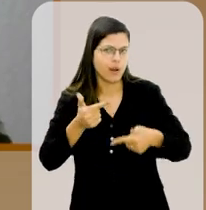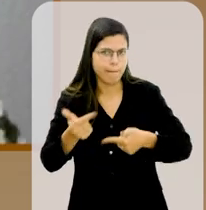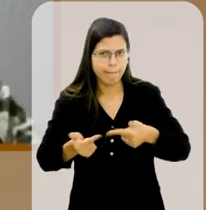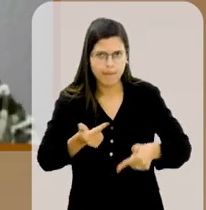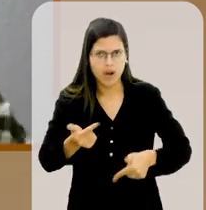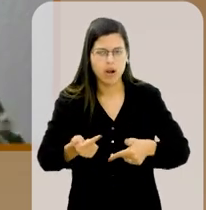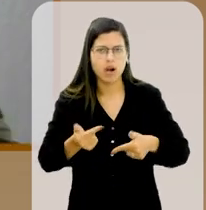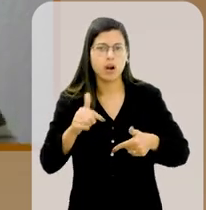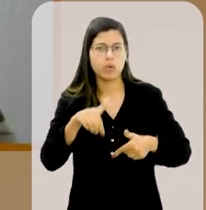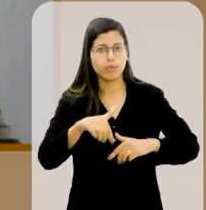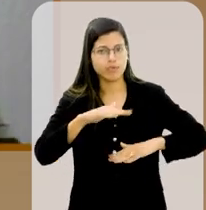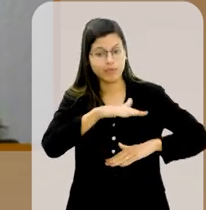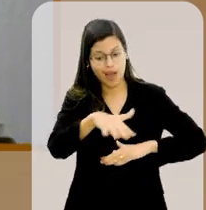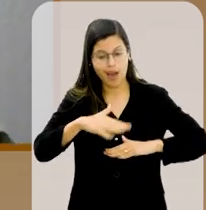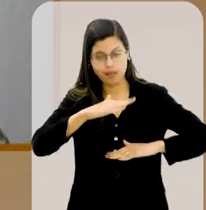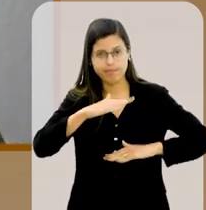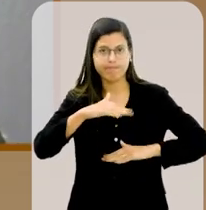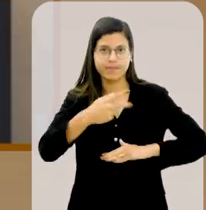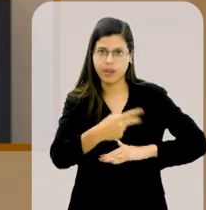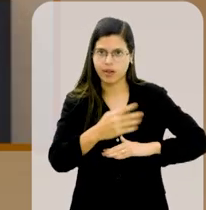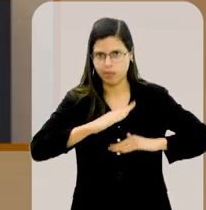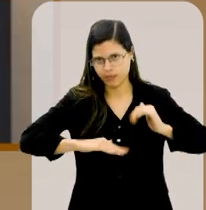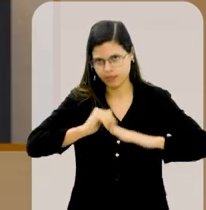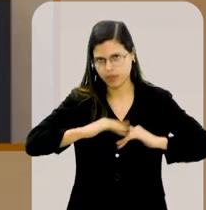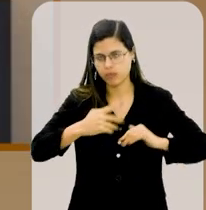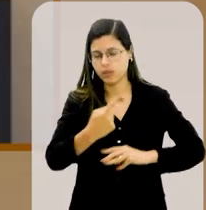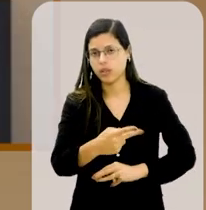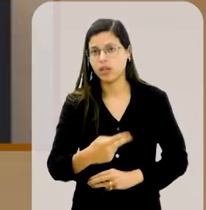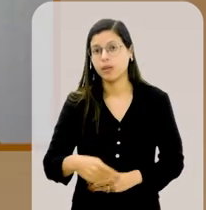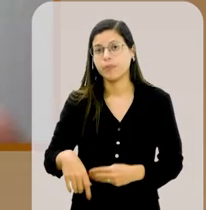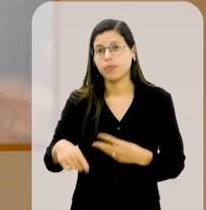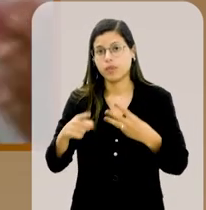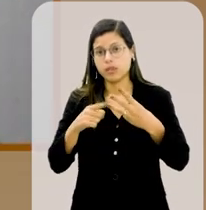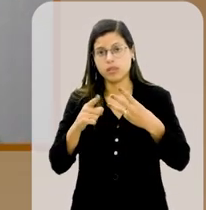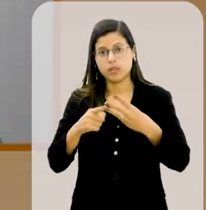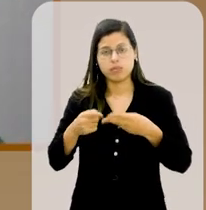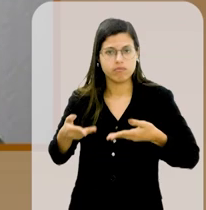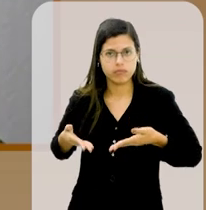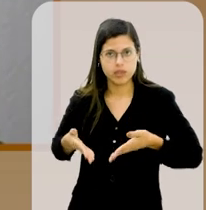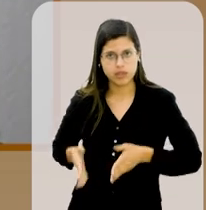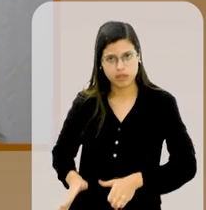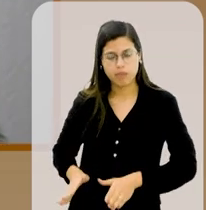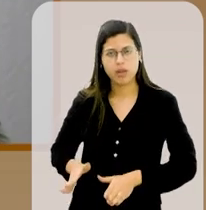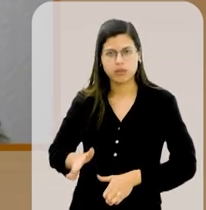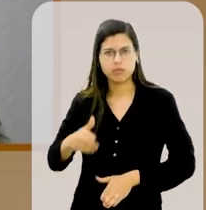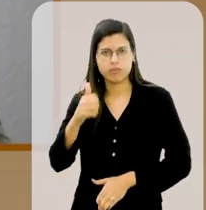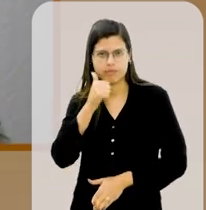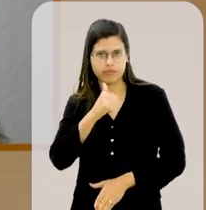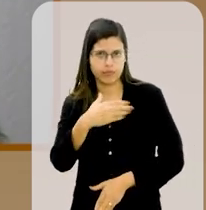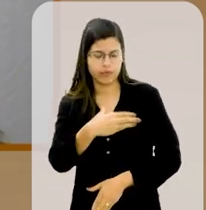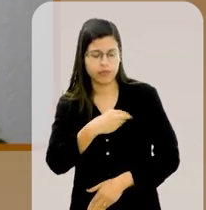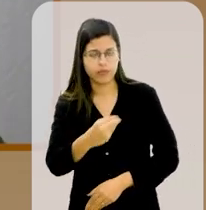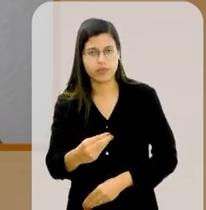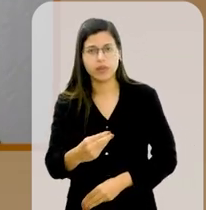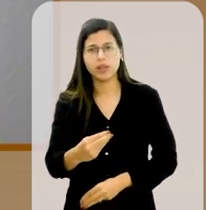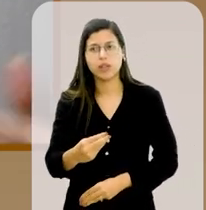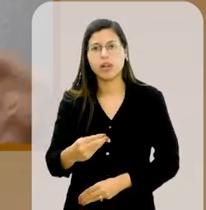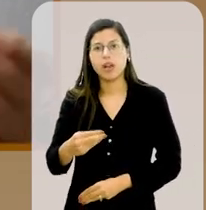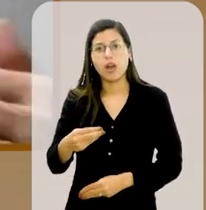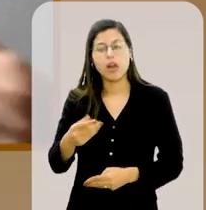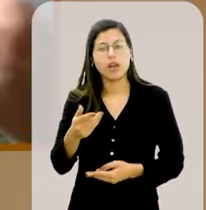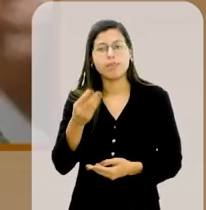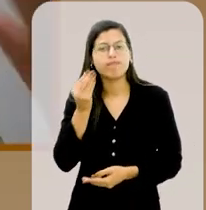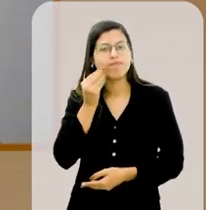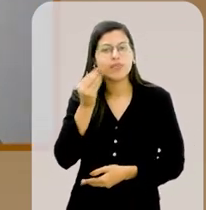emprego na profissão dele. Terceiro, porque com o nascimento da nossa primeira filha, ele deu